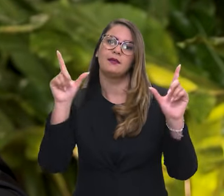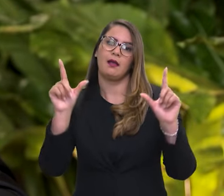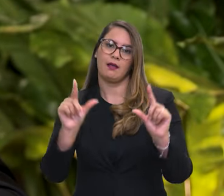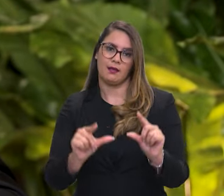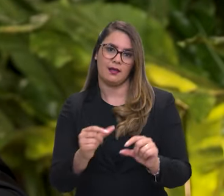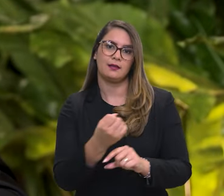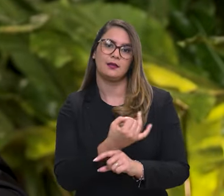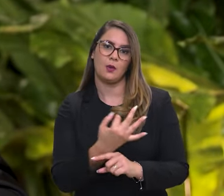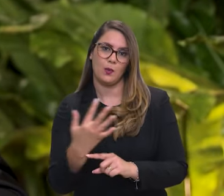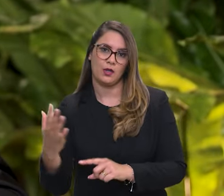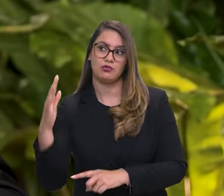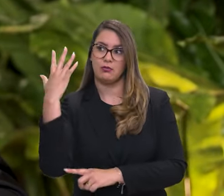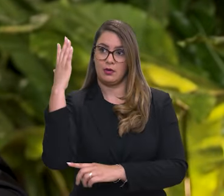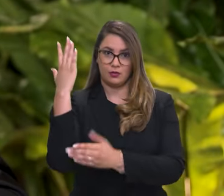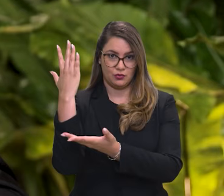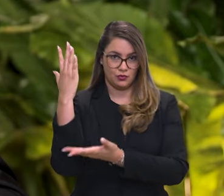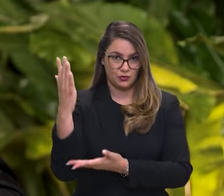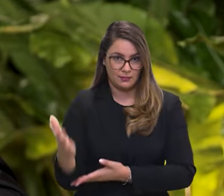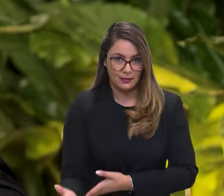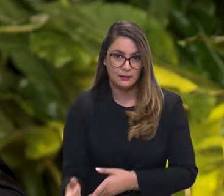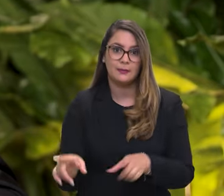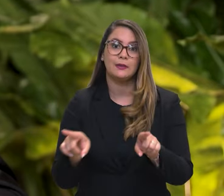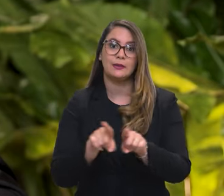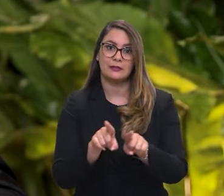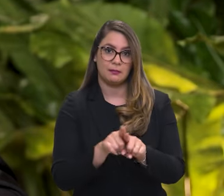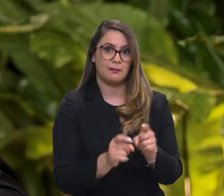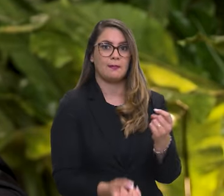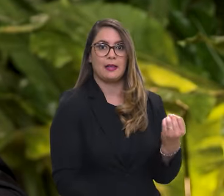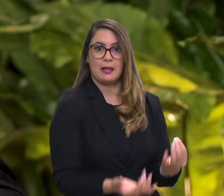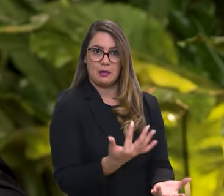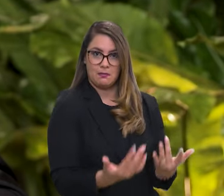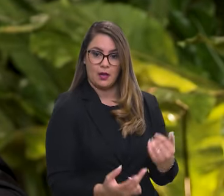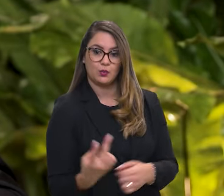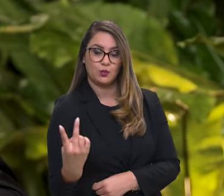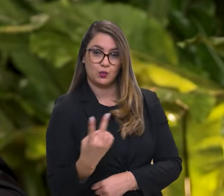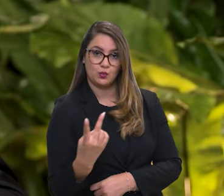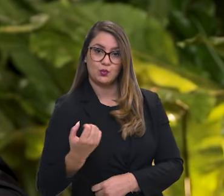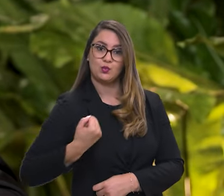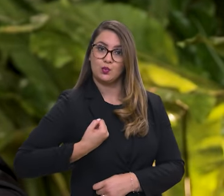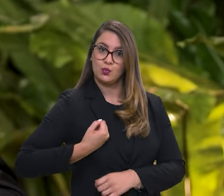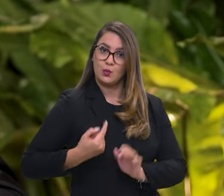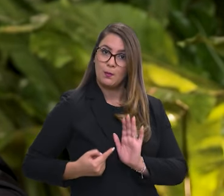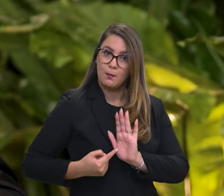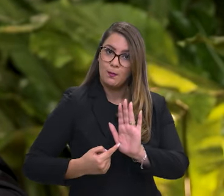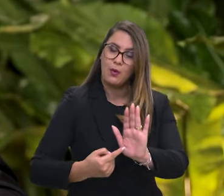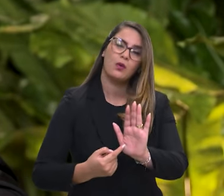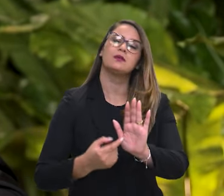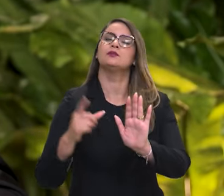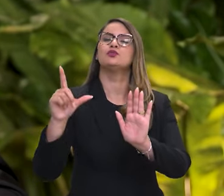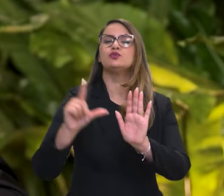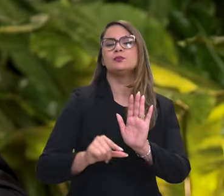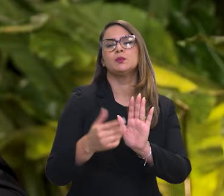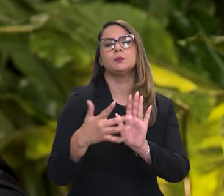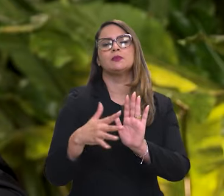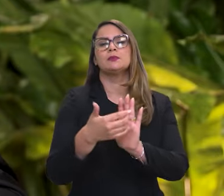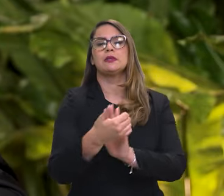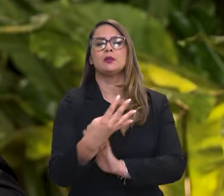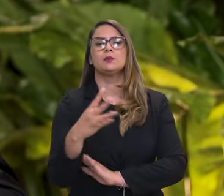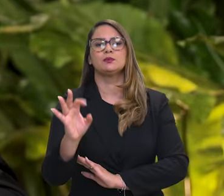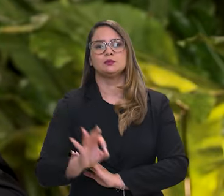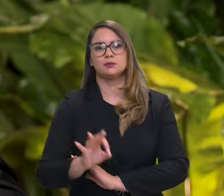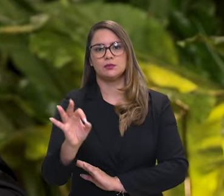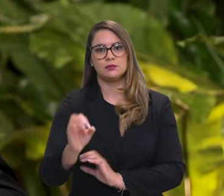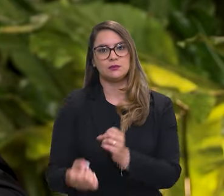queimadas. Então, o número mostra para nós uma redução em torno de 14% no número de queimadas. Mas,